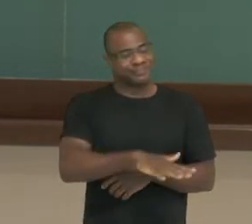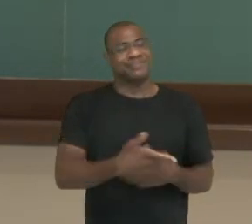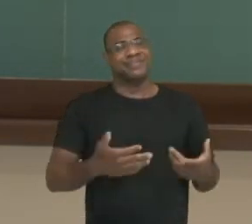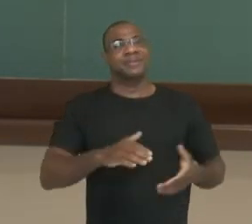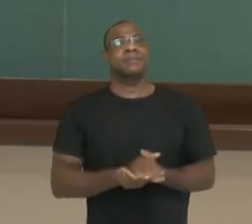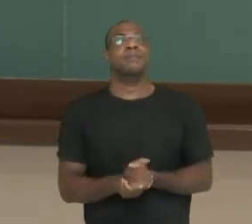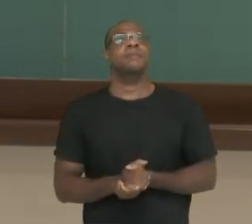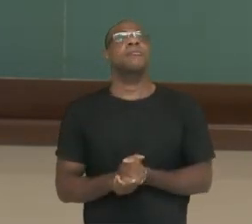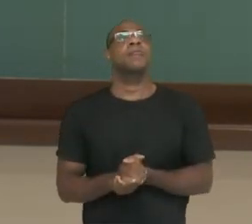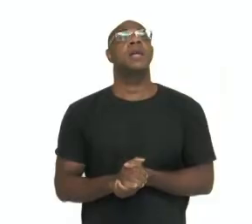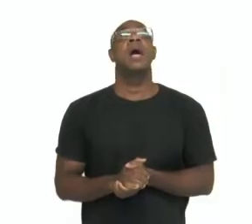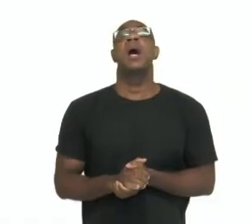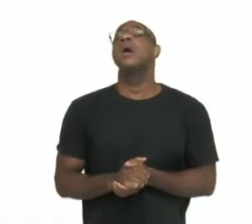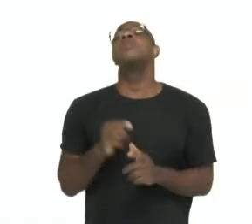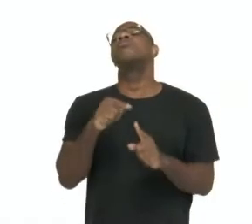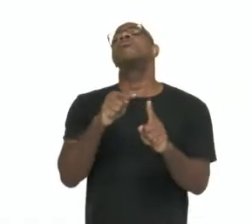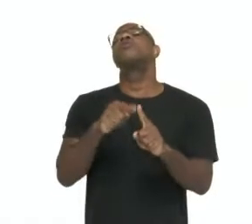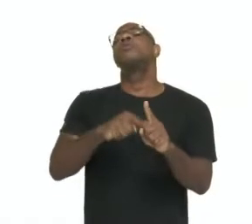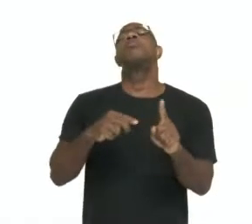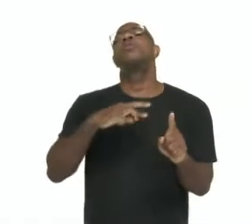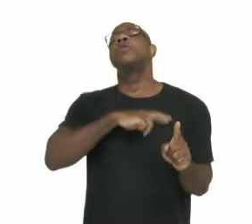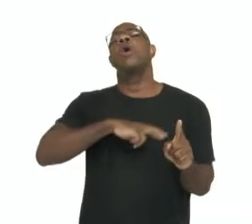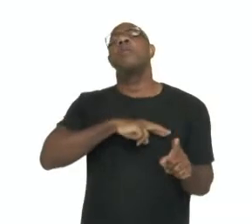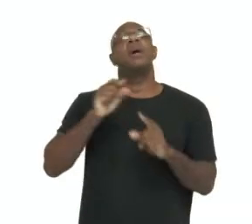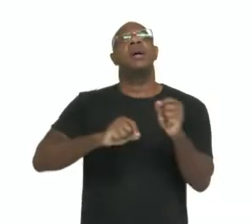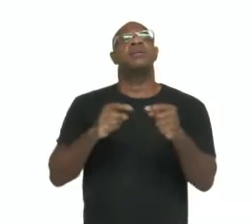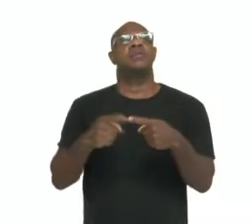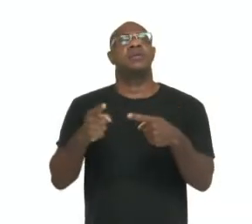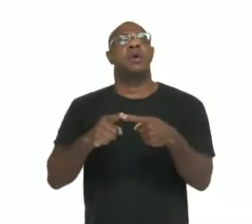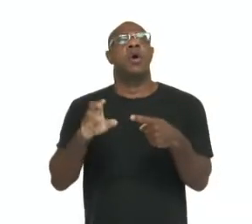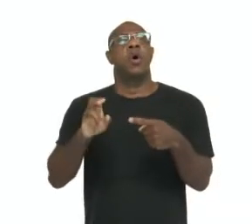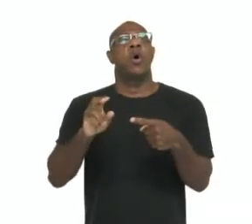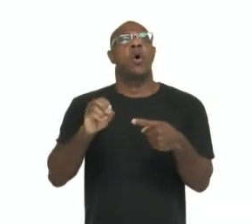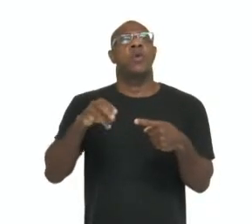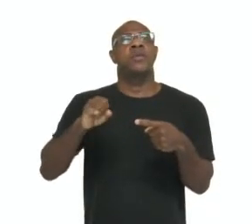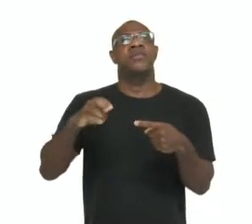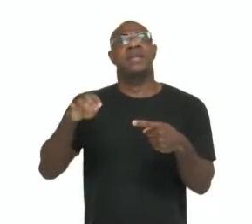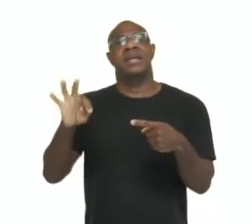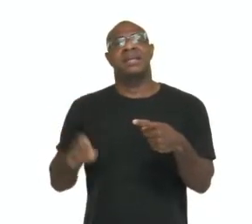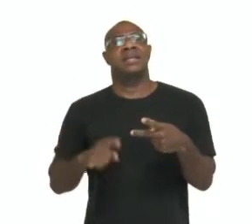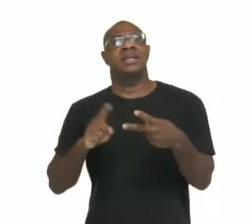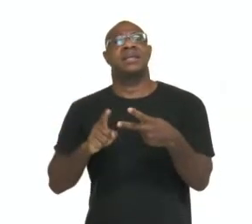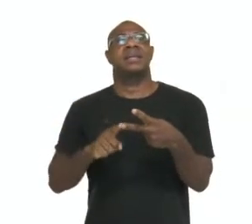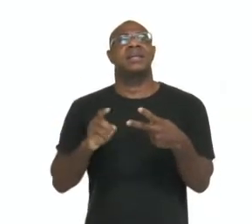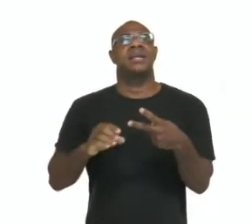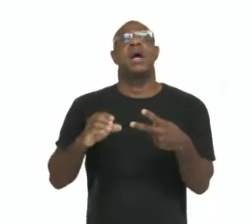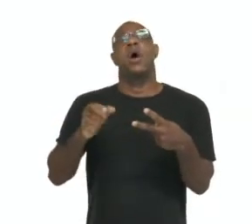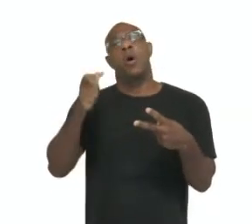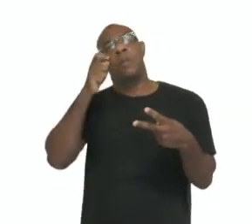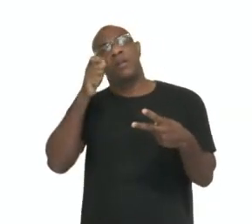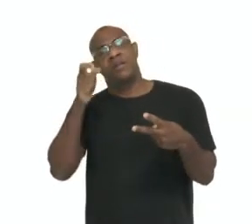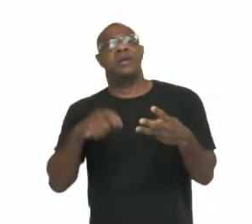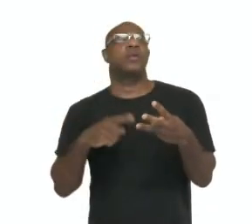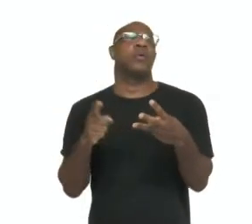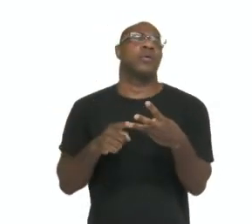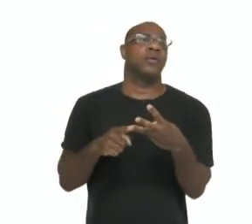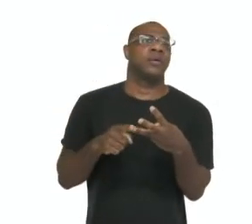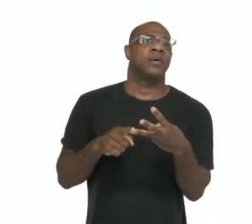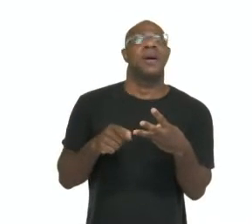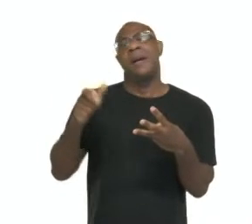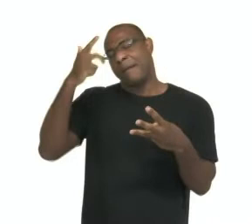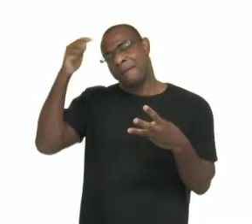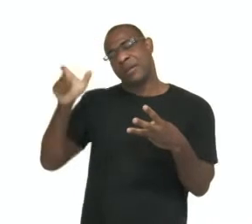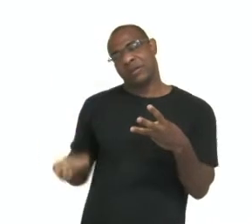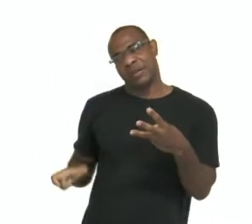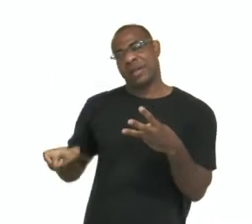nós temos no romance o narrador onisciente, né? E temos aqui a classificação, narrador-observador, narrador